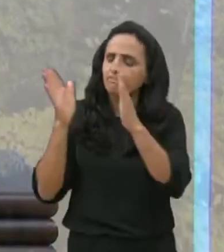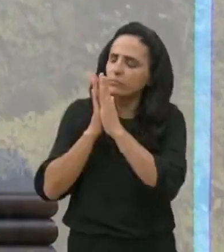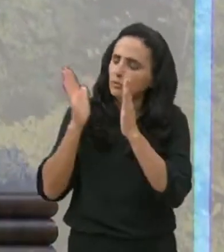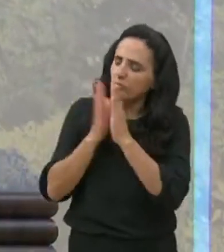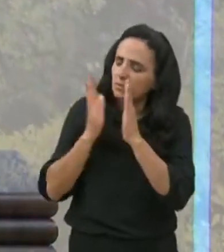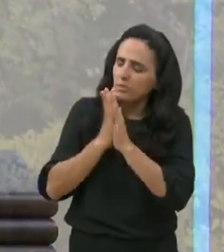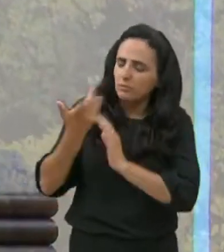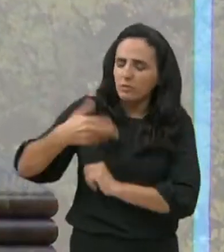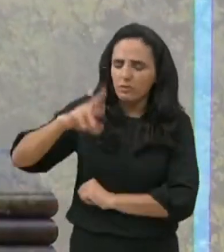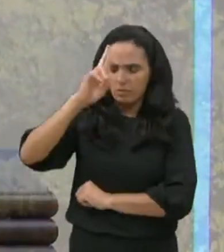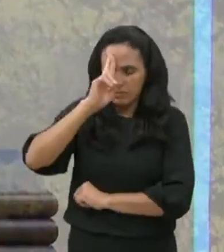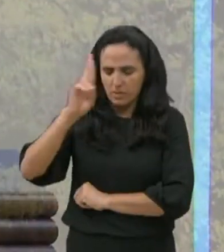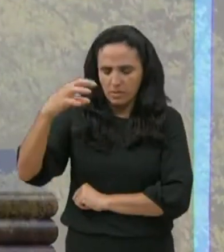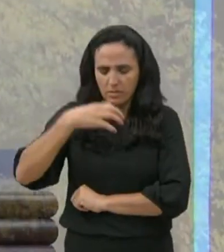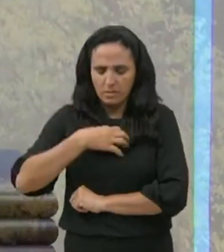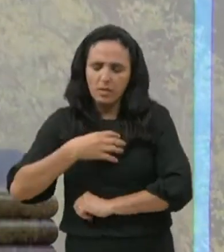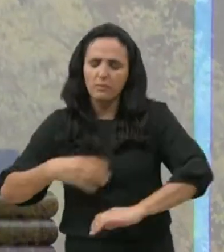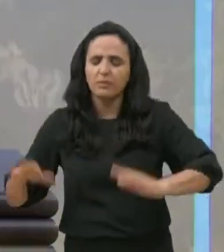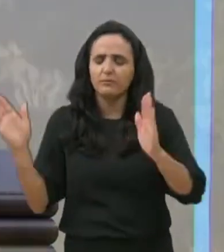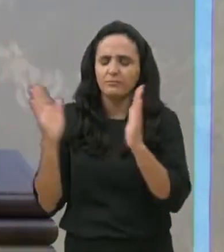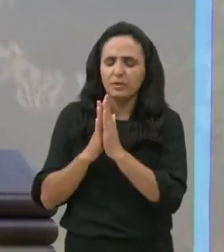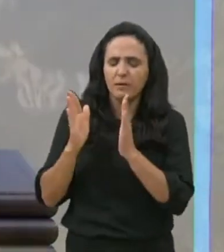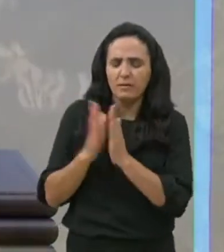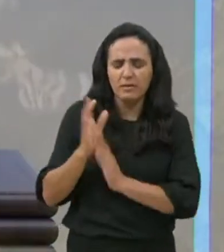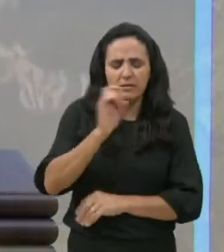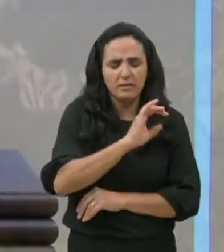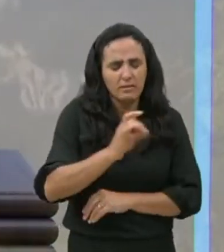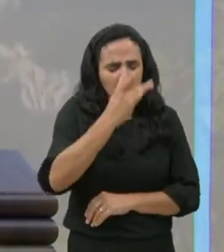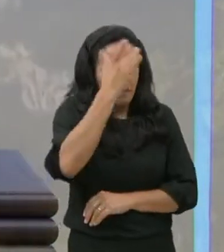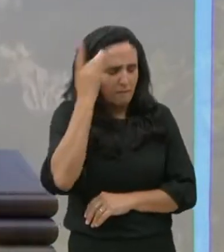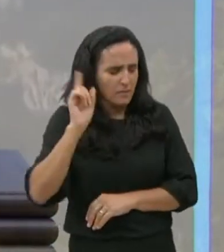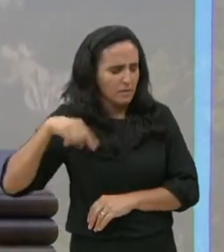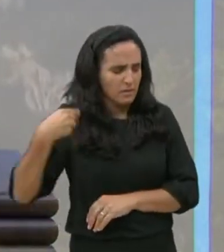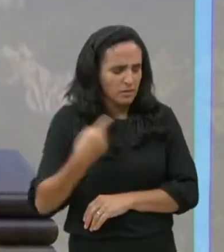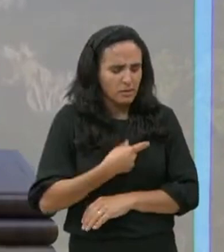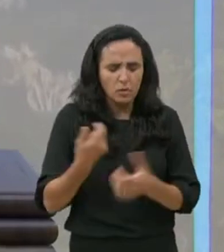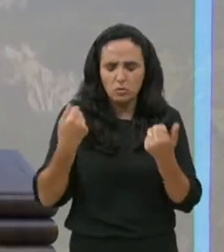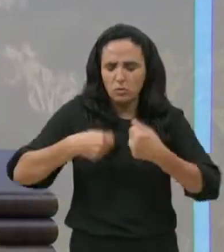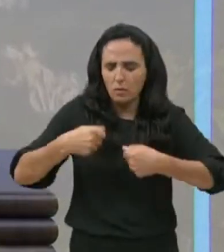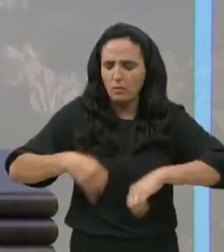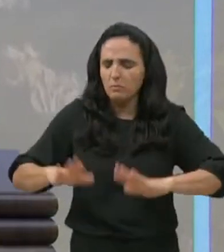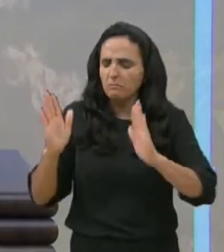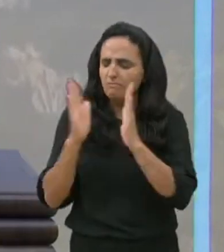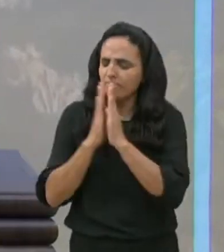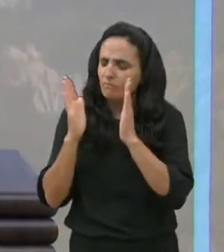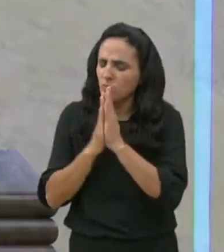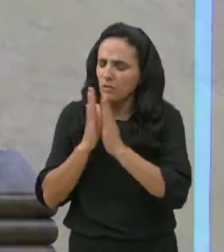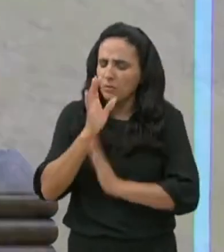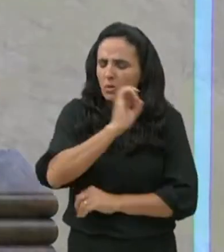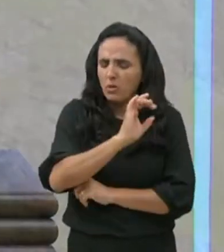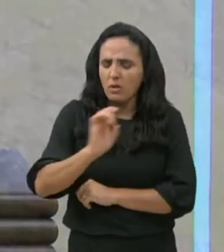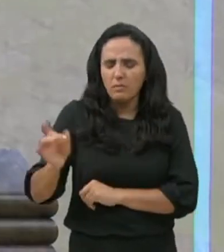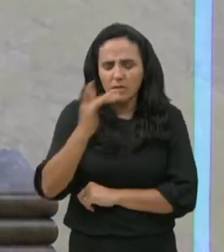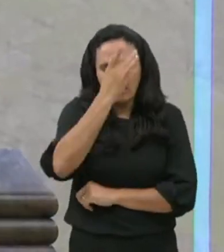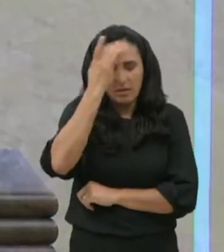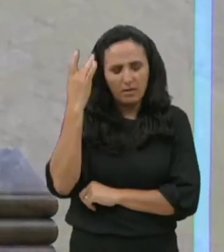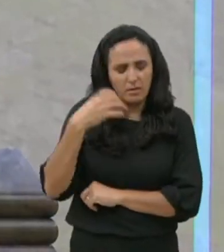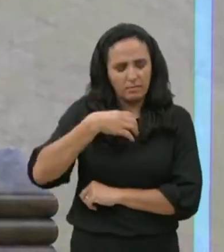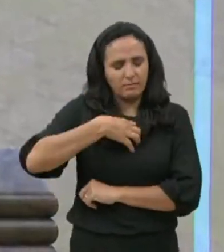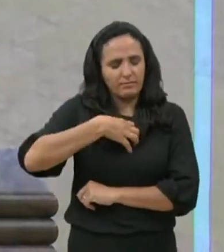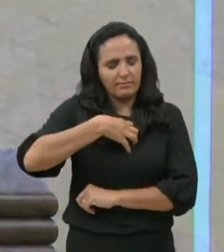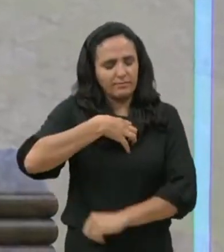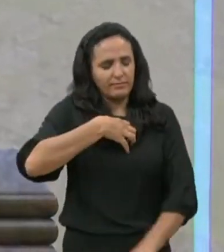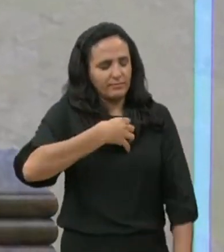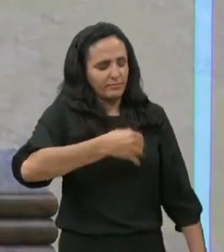pensamos, compreender, meu Deus, que Tu não dependes de nada, e nem de ninguém, para fazer o que Tu queres,